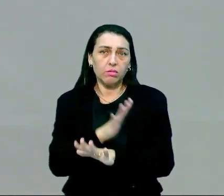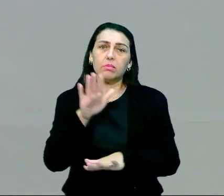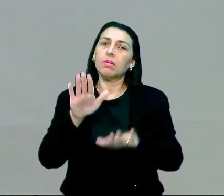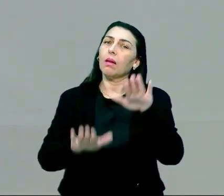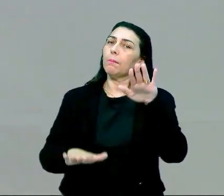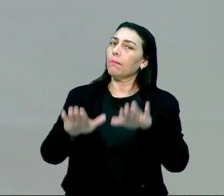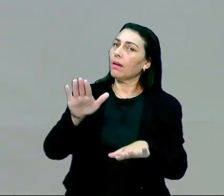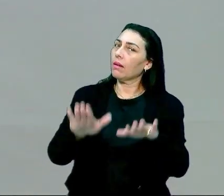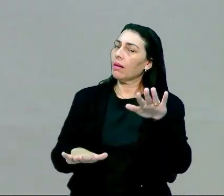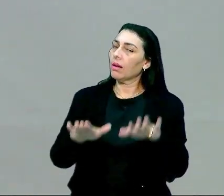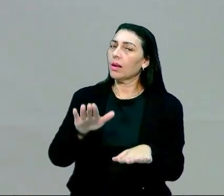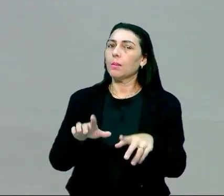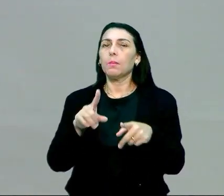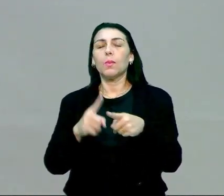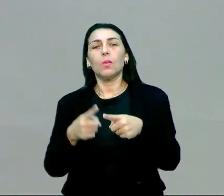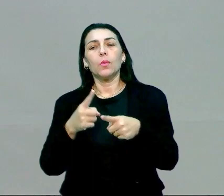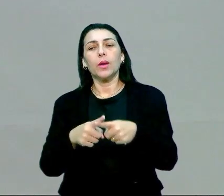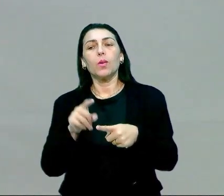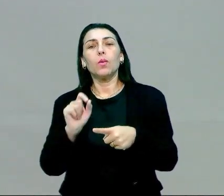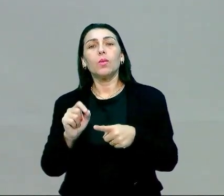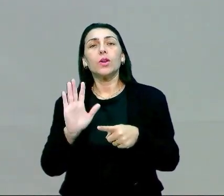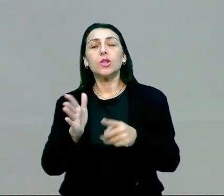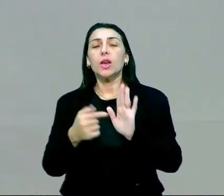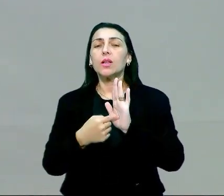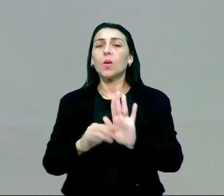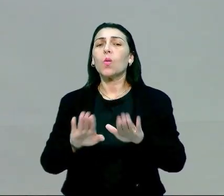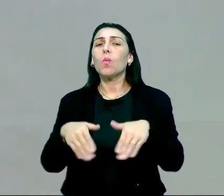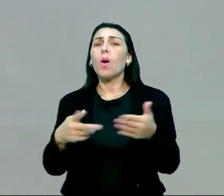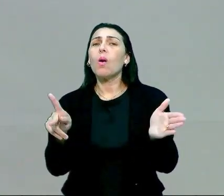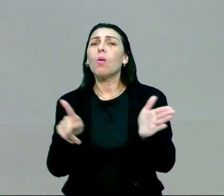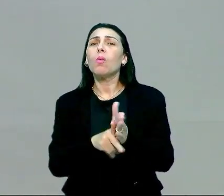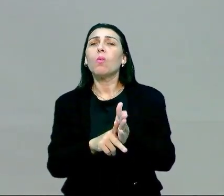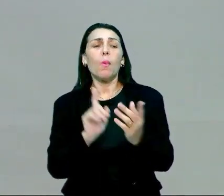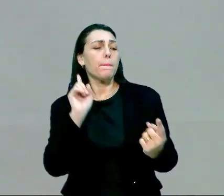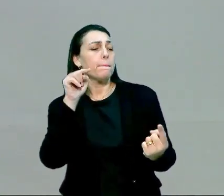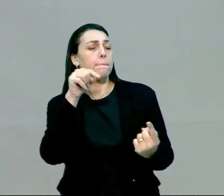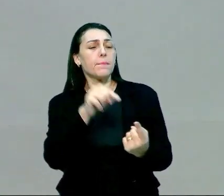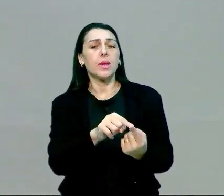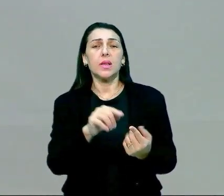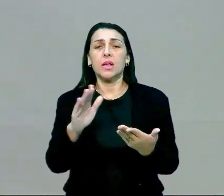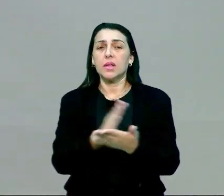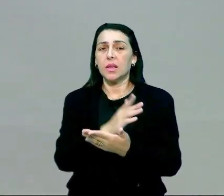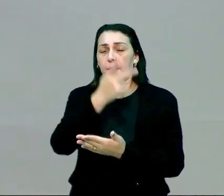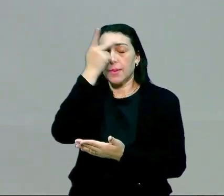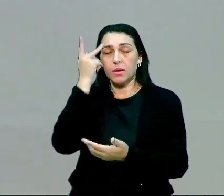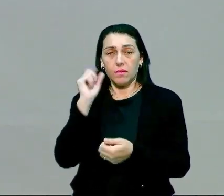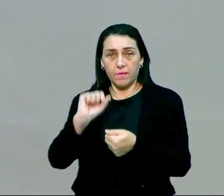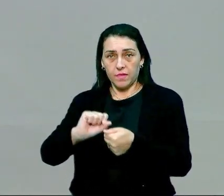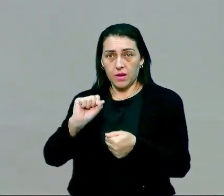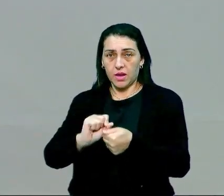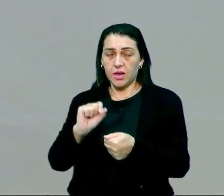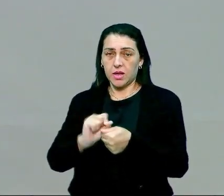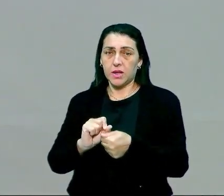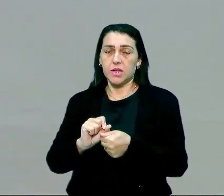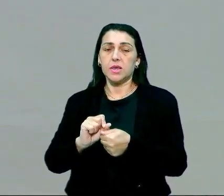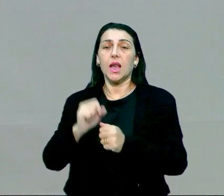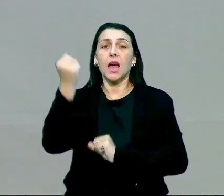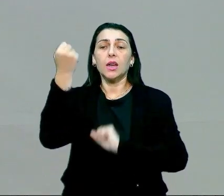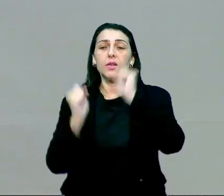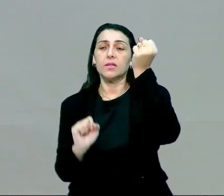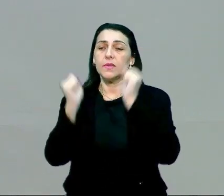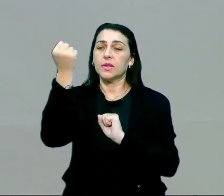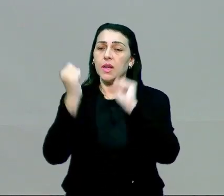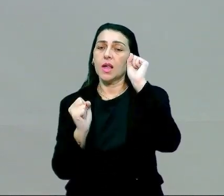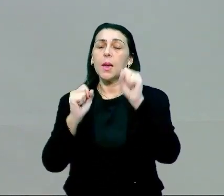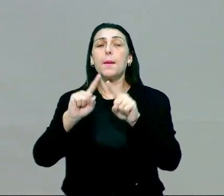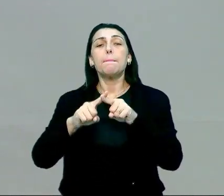Depende. Por quê? Porque é aquilo que a gente mencionou. Qual é o seu propósito? Às vezes as pessoas executam determinada atividade física,